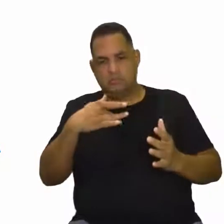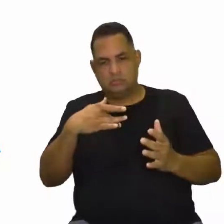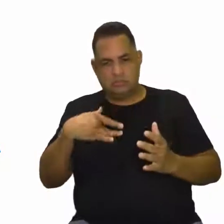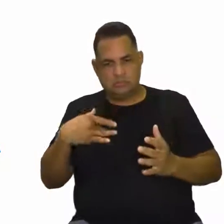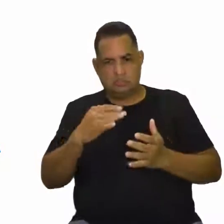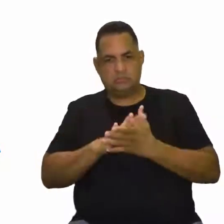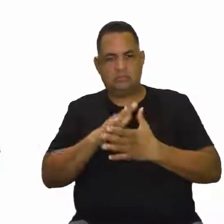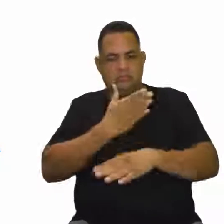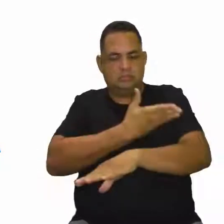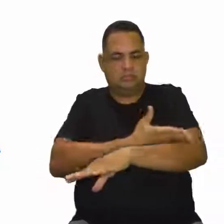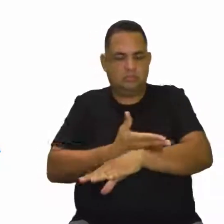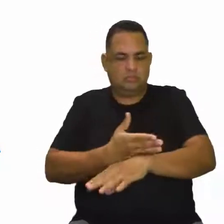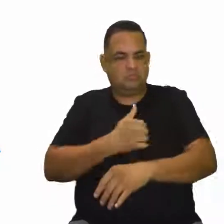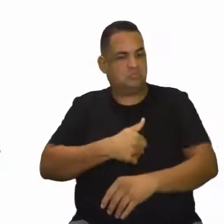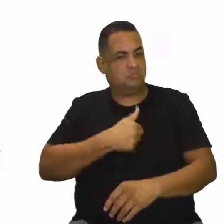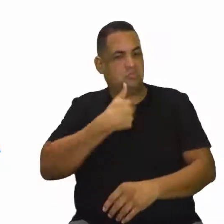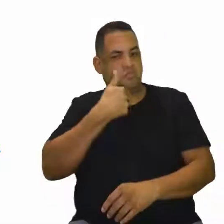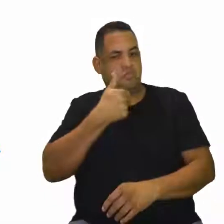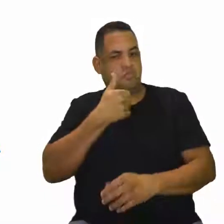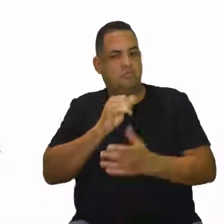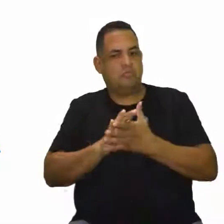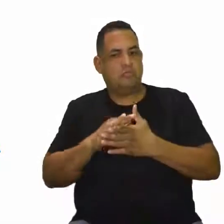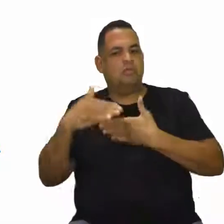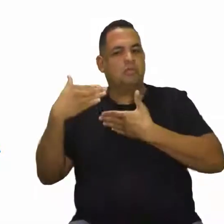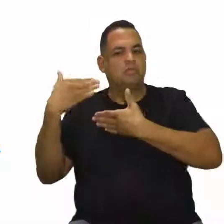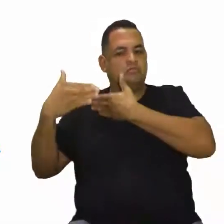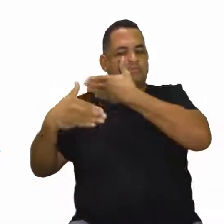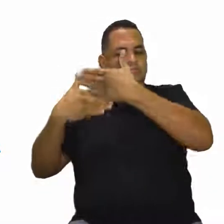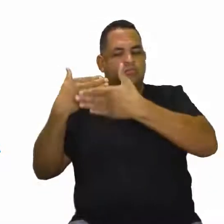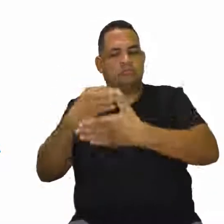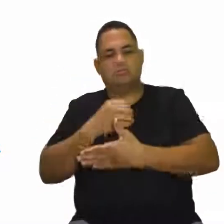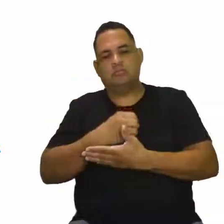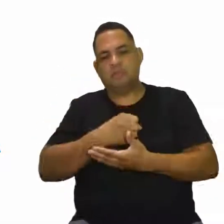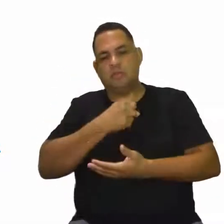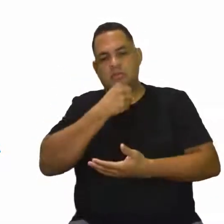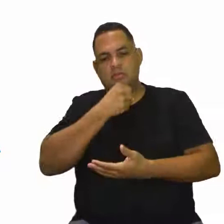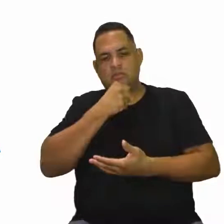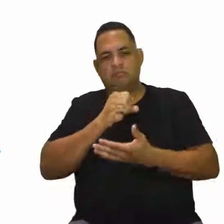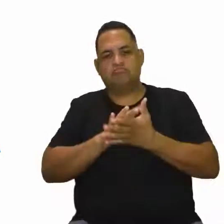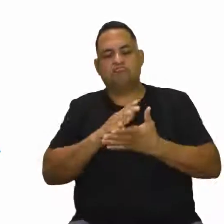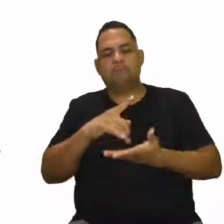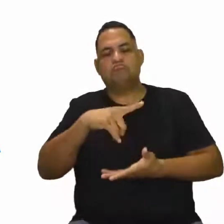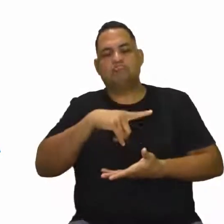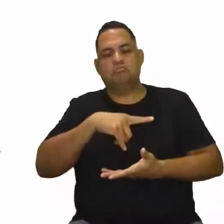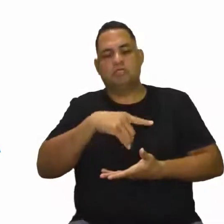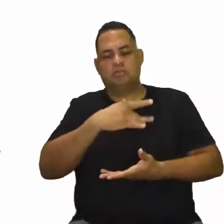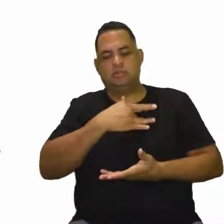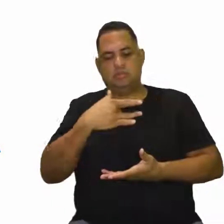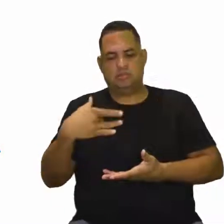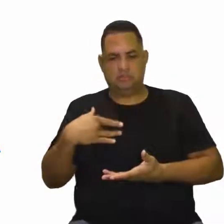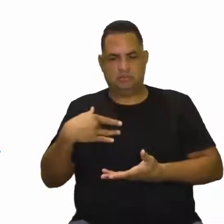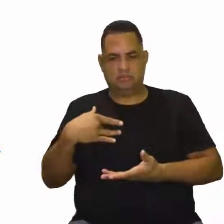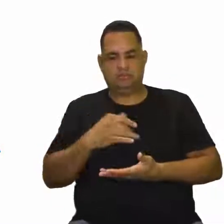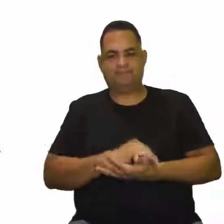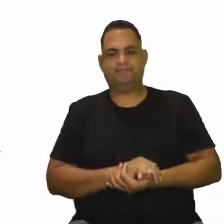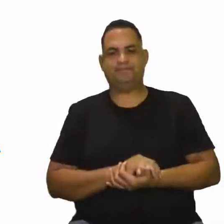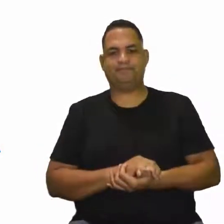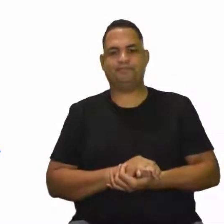positivos para envelhecer de forma ativa e saudável, certo?